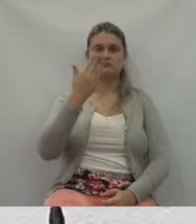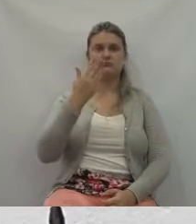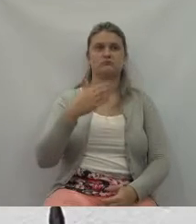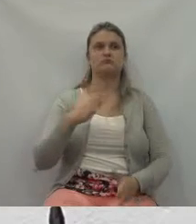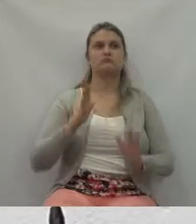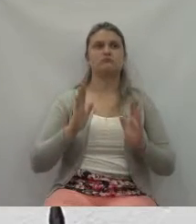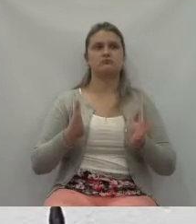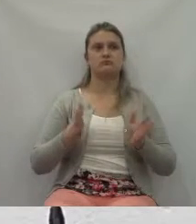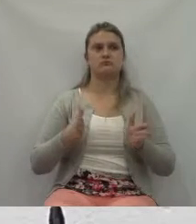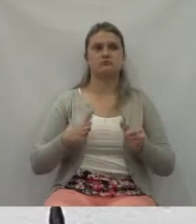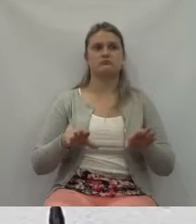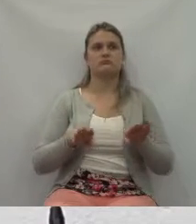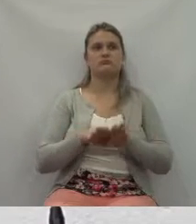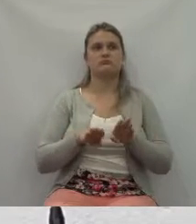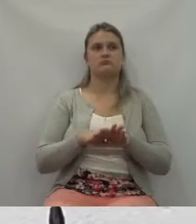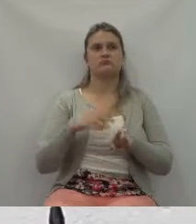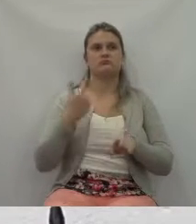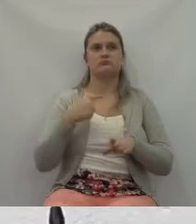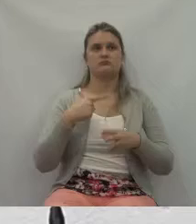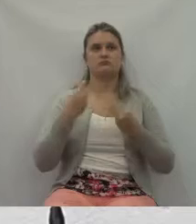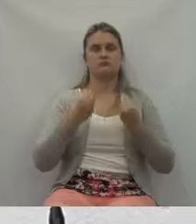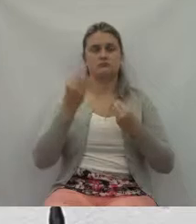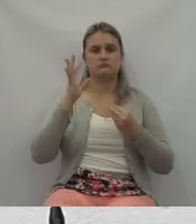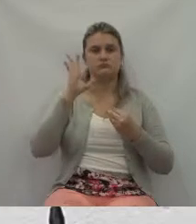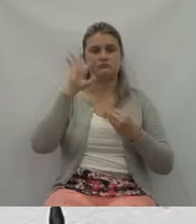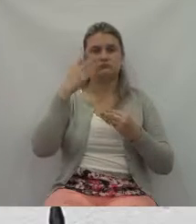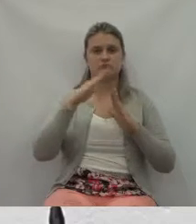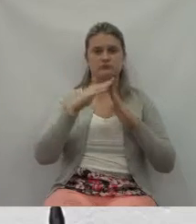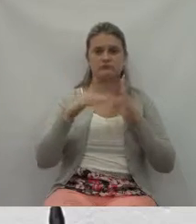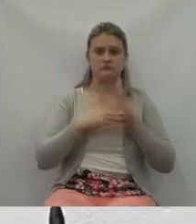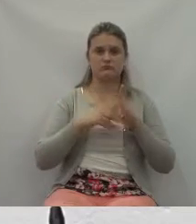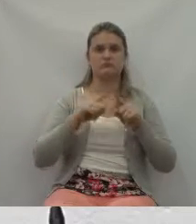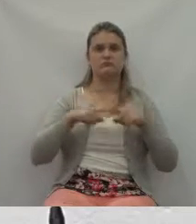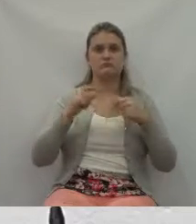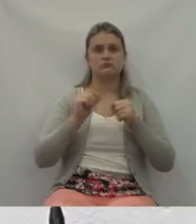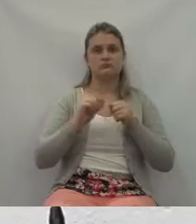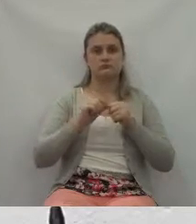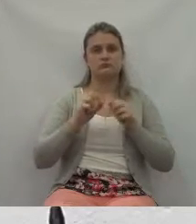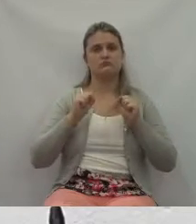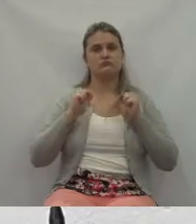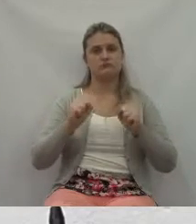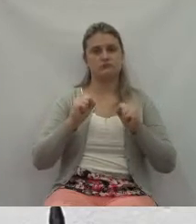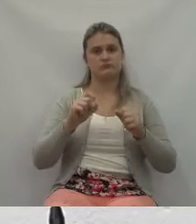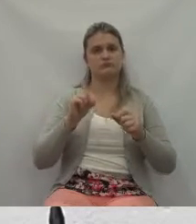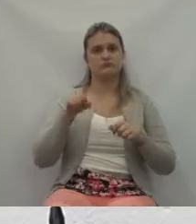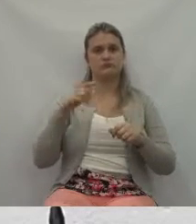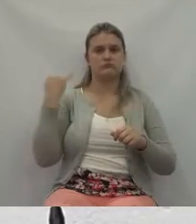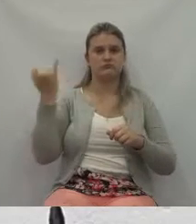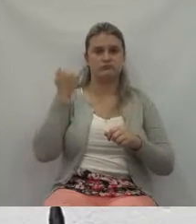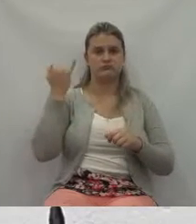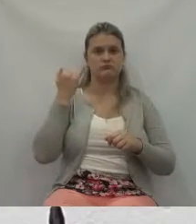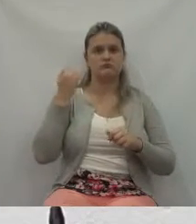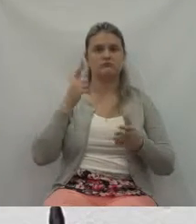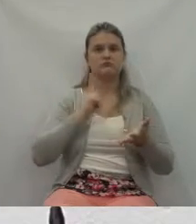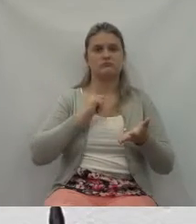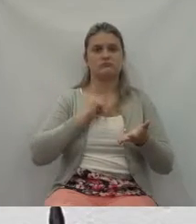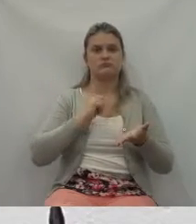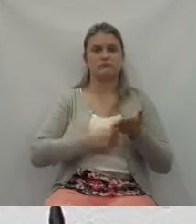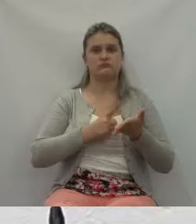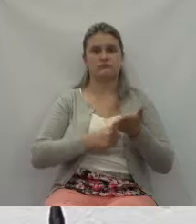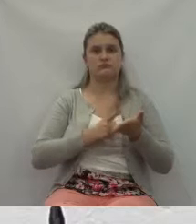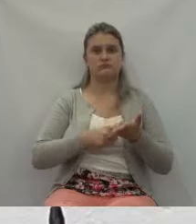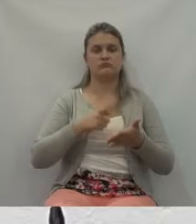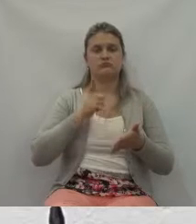possível resolver tudo, mas vamos fazer o possível. Isso que é importante, que a gente se dedique, que a gente lute para que a gente possa fazer